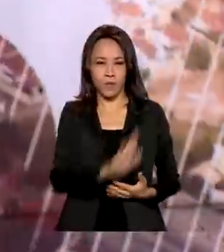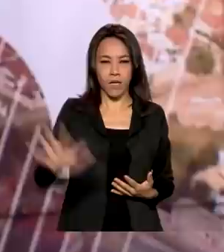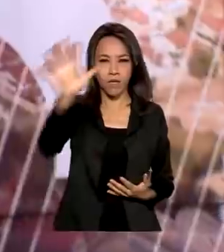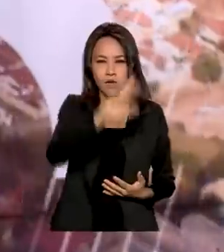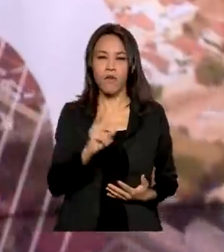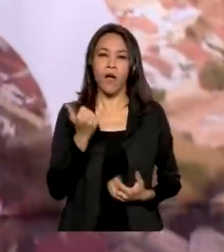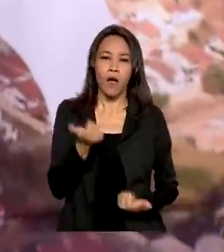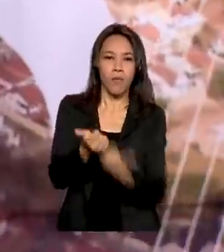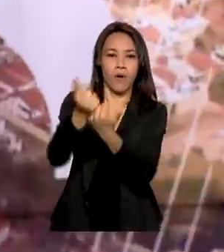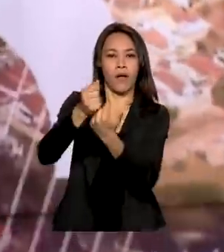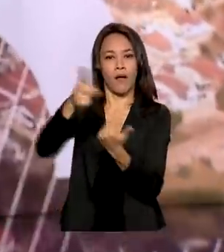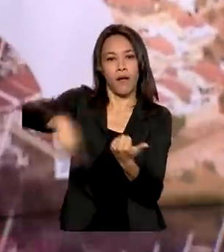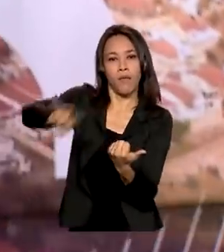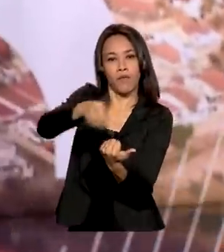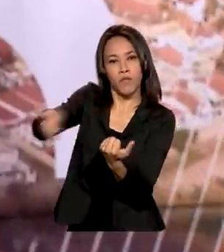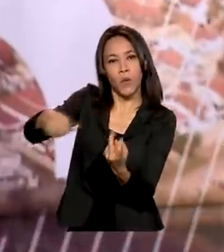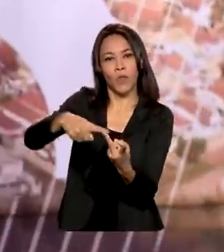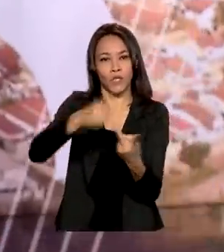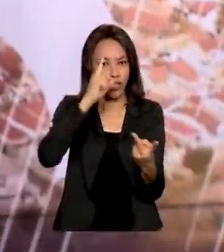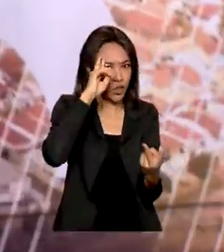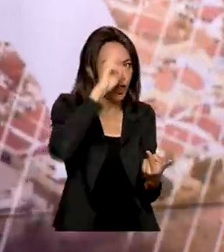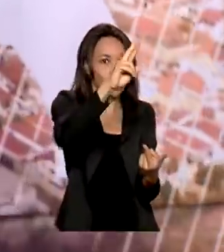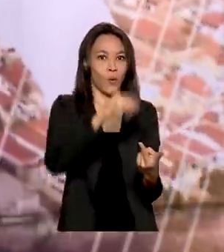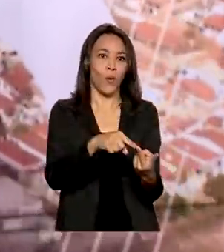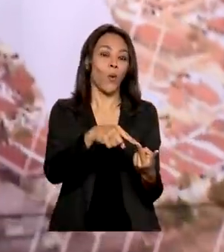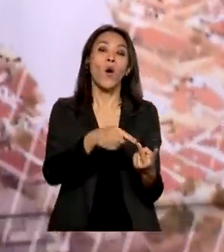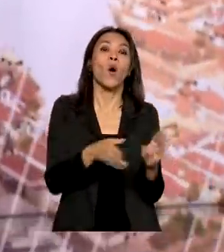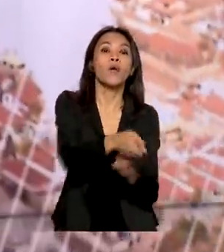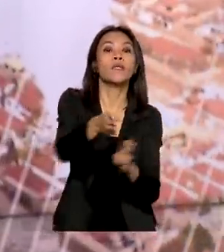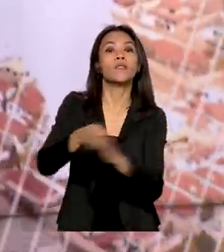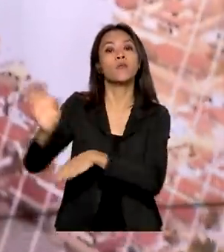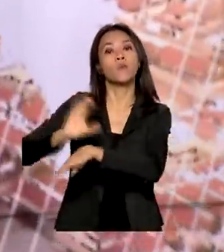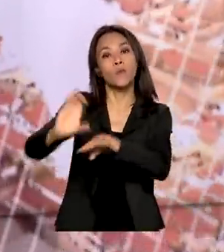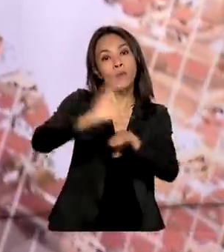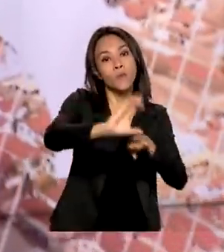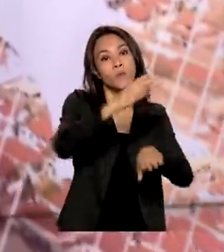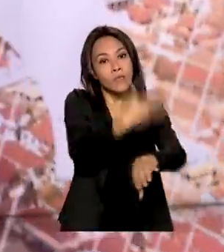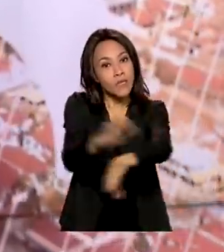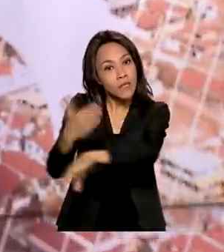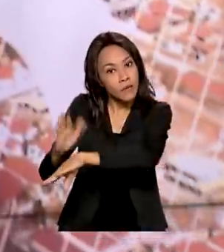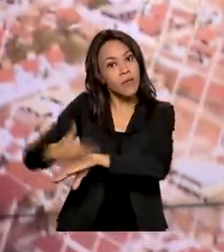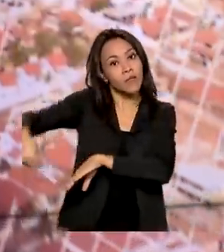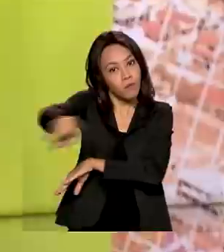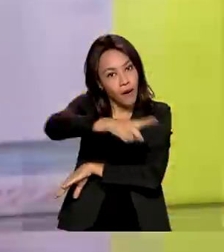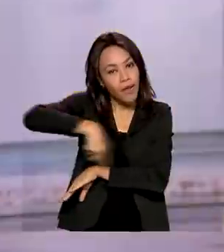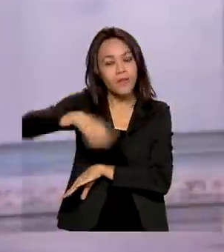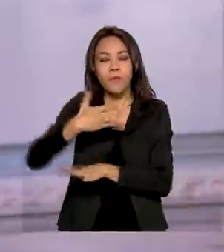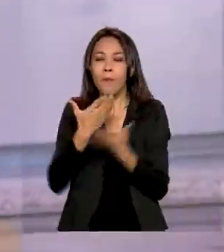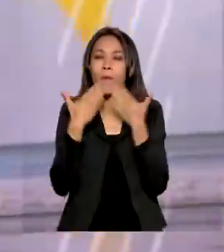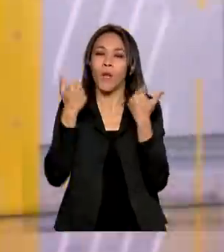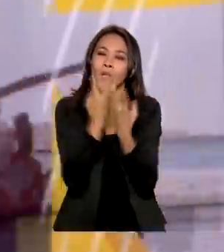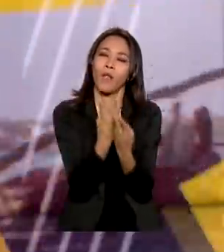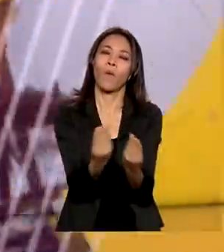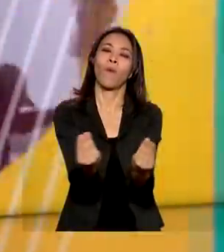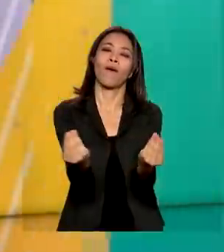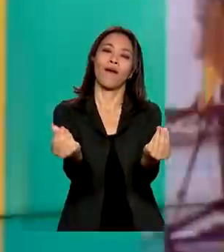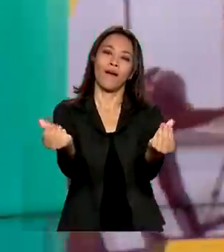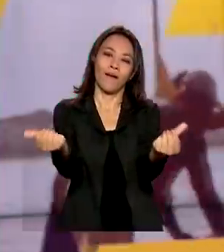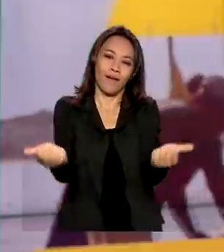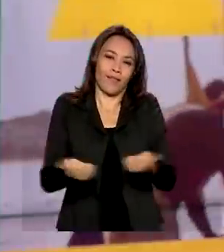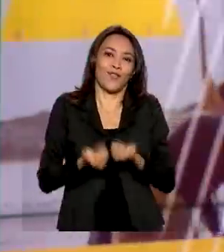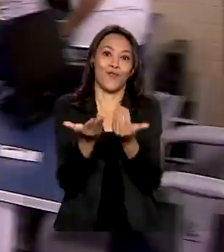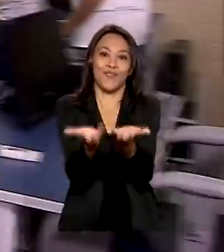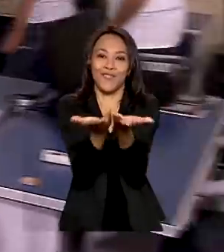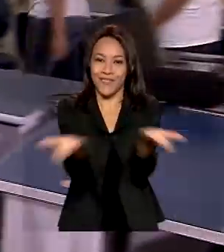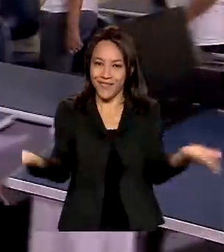professores e gestores na realização de cursos de capacitação, melhorando assim a qualidade da educação oferecida aos